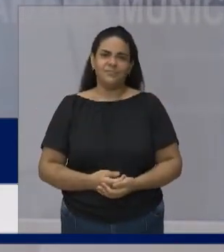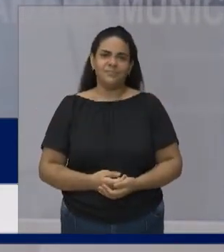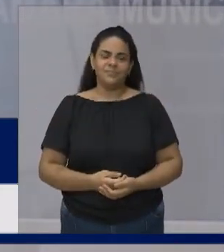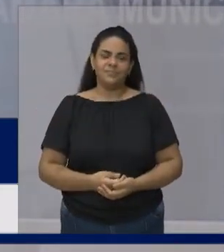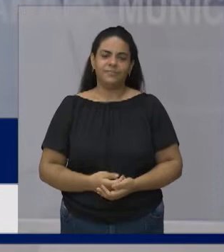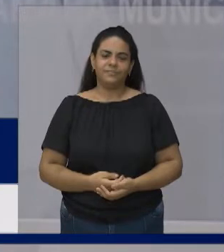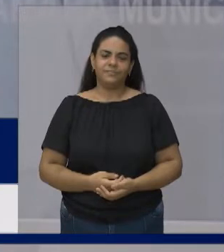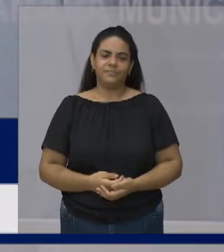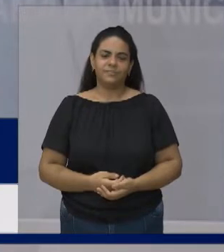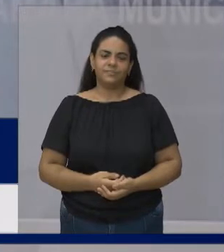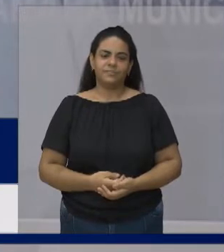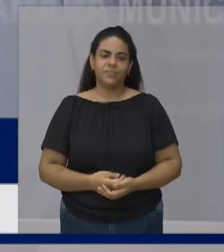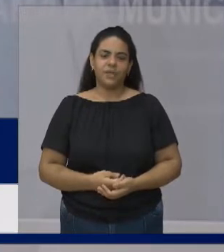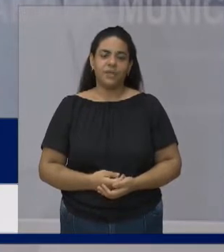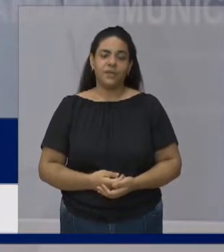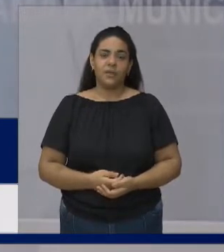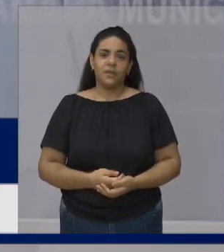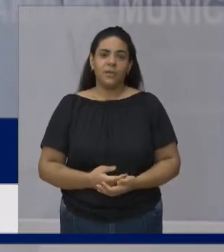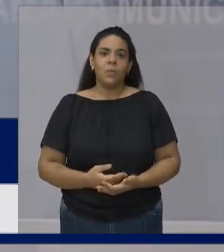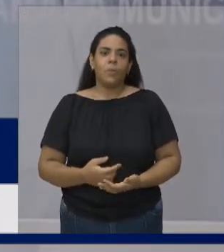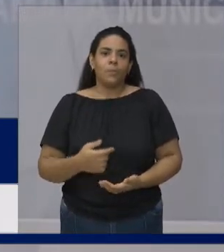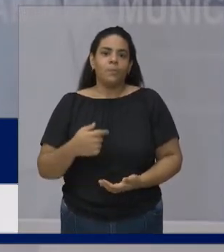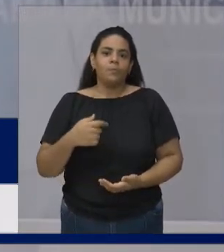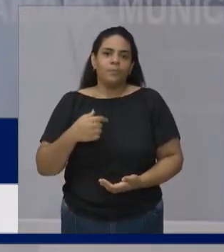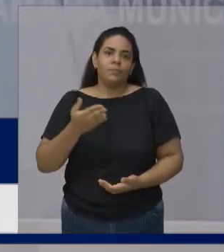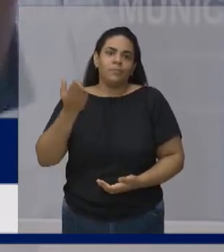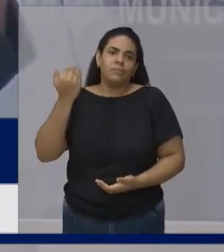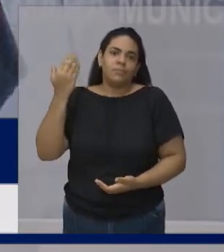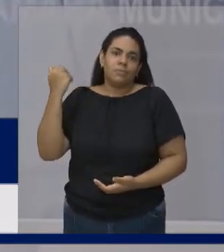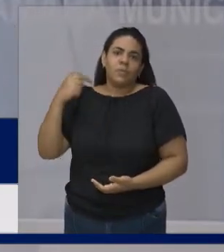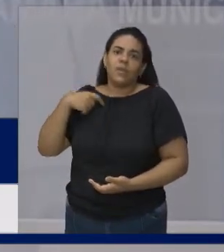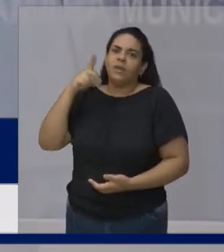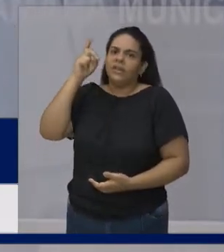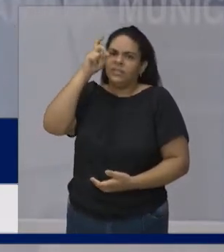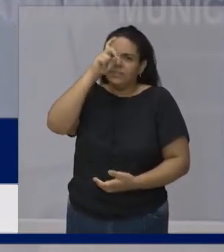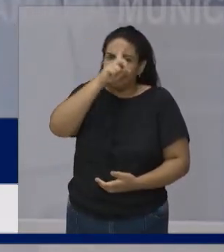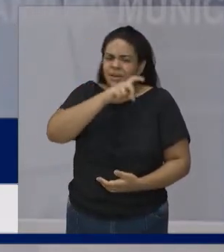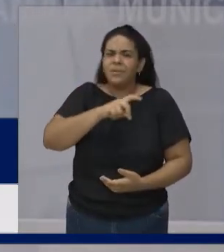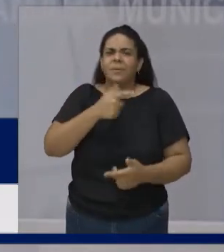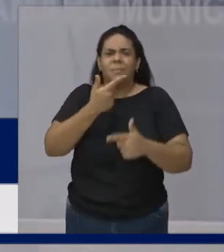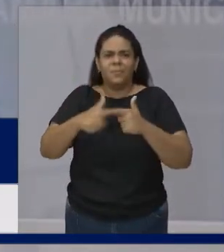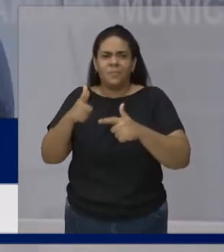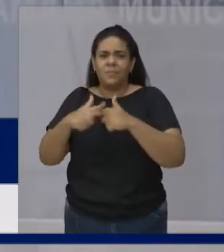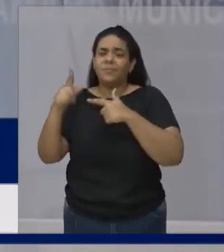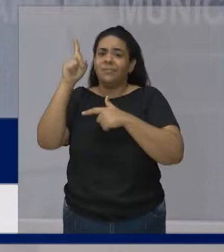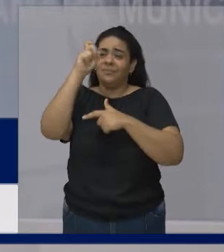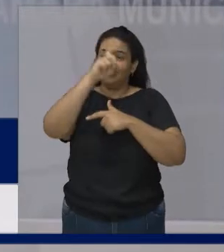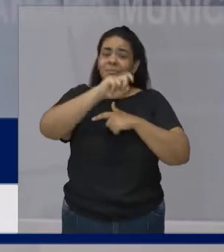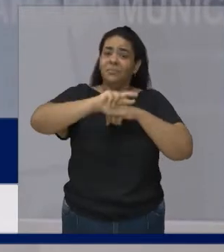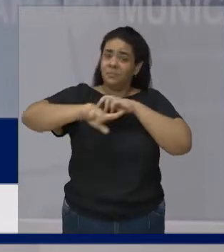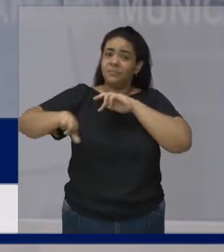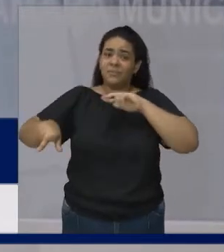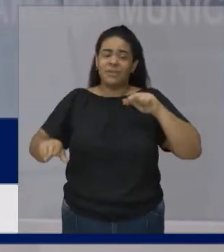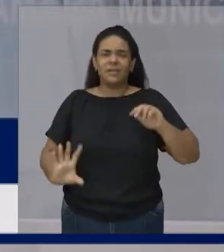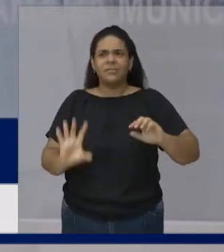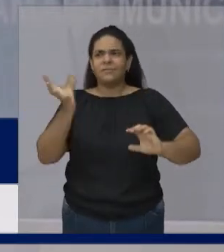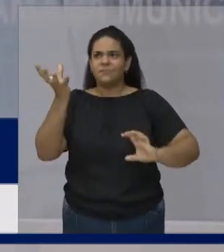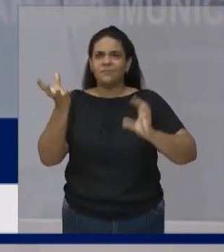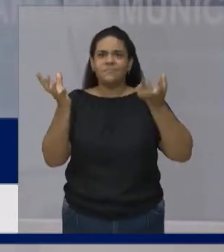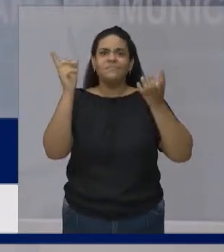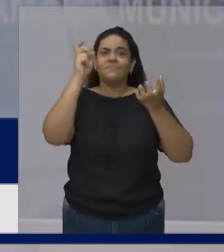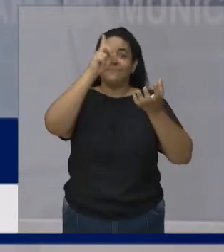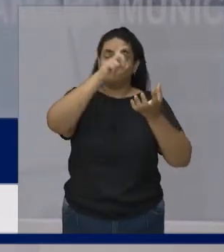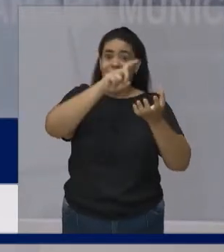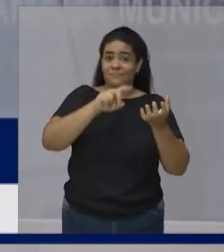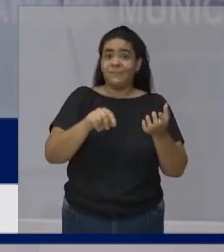Se fosse para eu ficar falando De tudo que eu passei De tudo que eu enfrentei Para conquistar Todas essas 100 medalhas Nós ficaríamos aqui Até amanhã